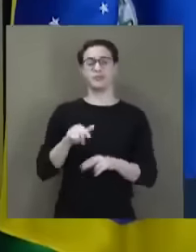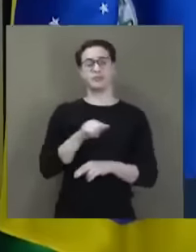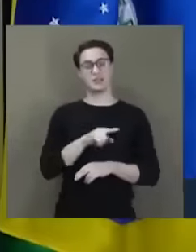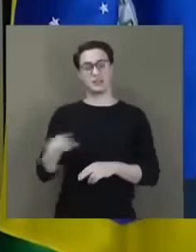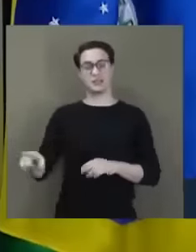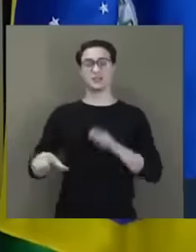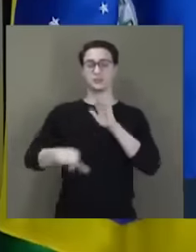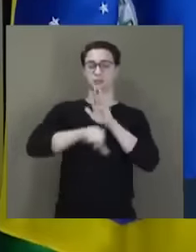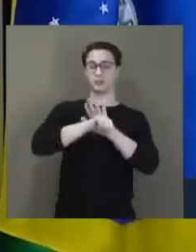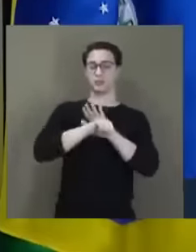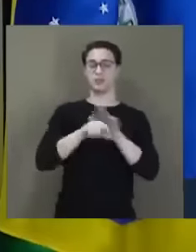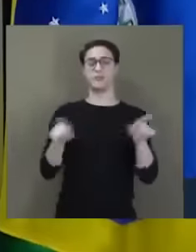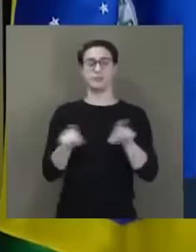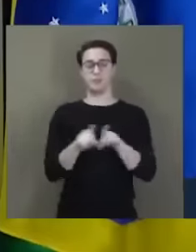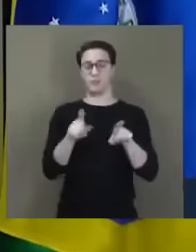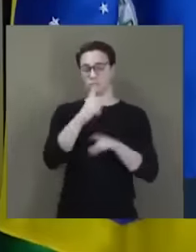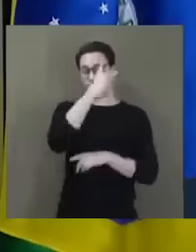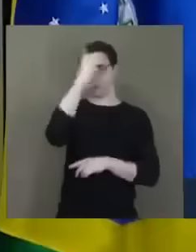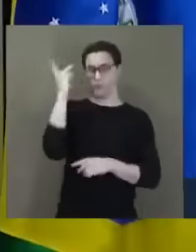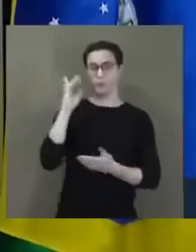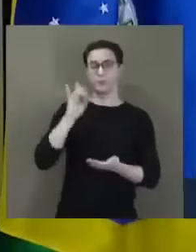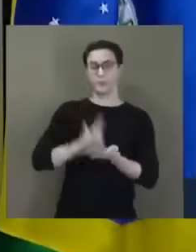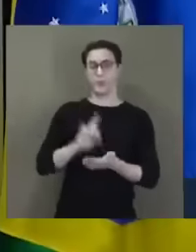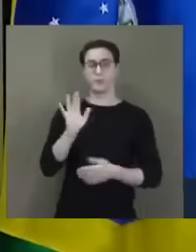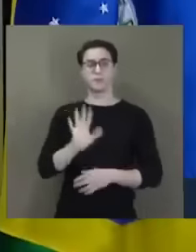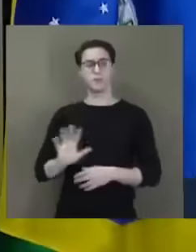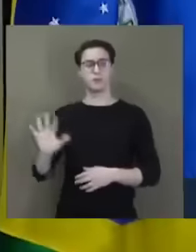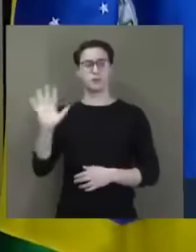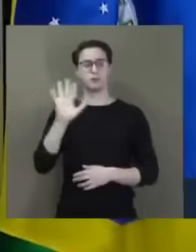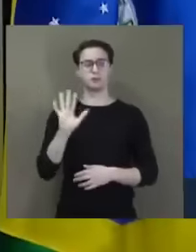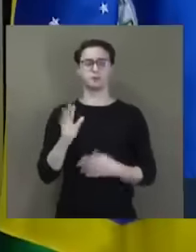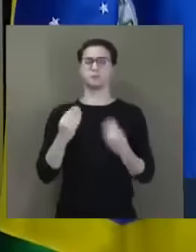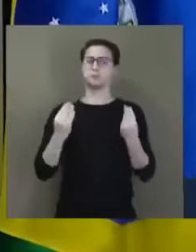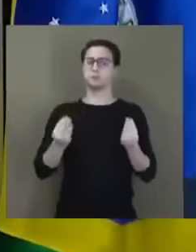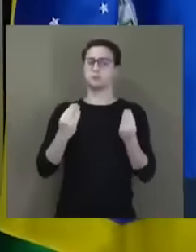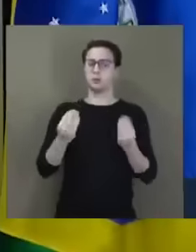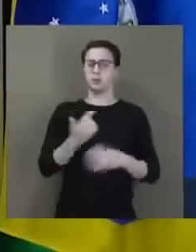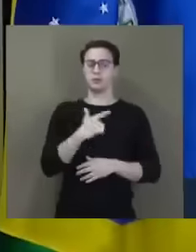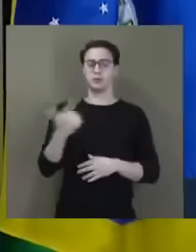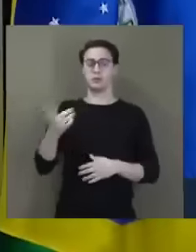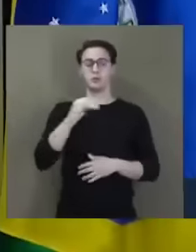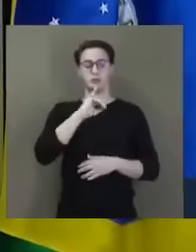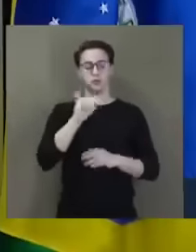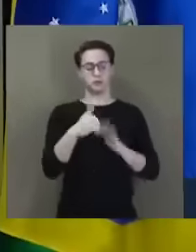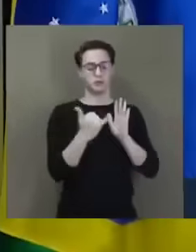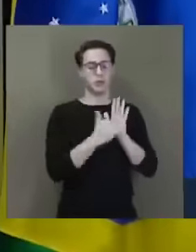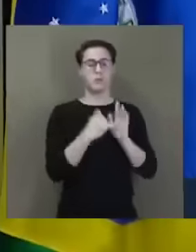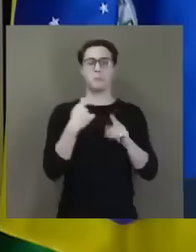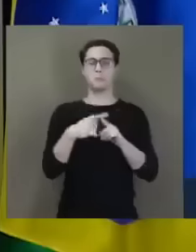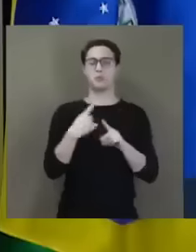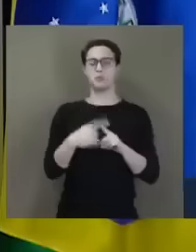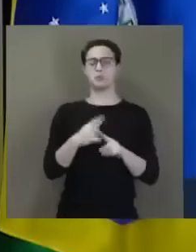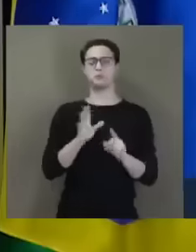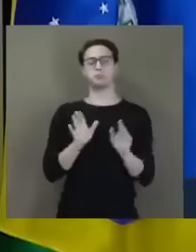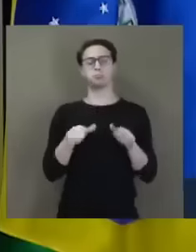inclusive oficiais generais. Não há o que justifique a omissão da Justiça Militar.